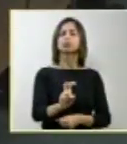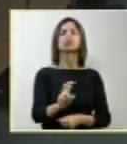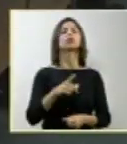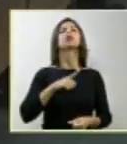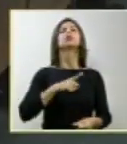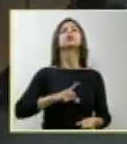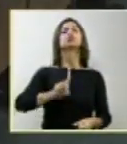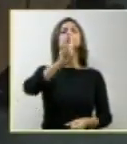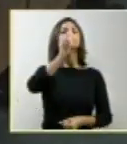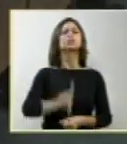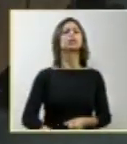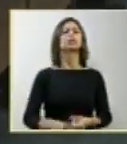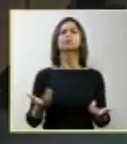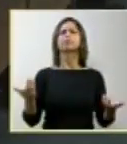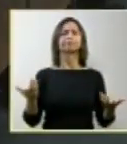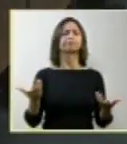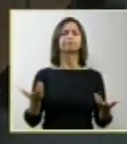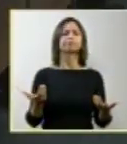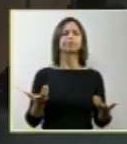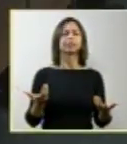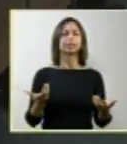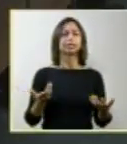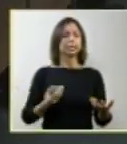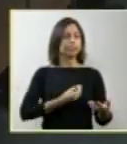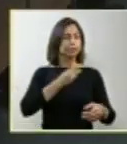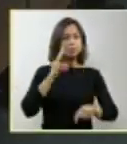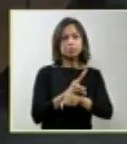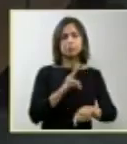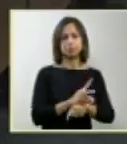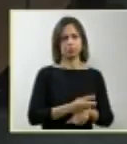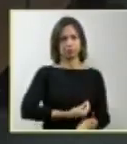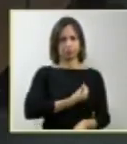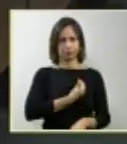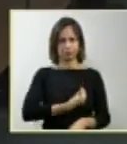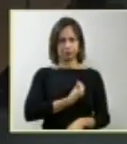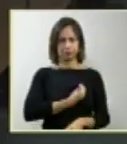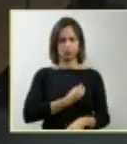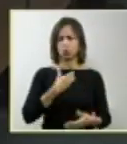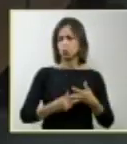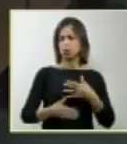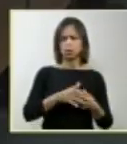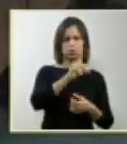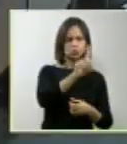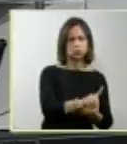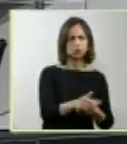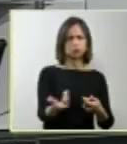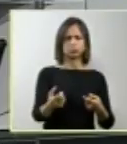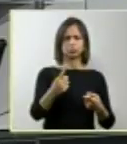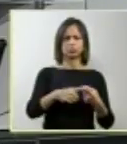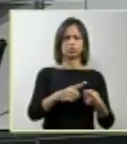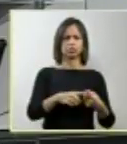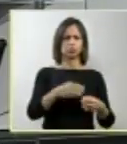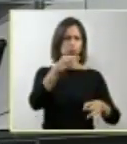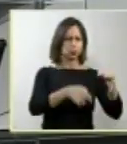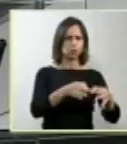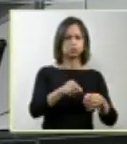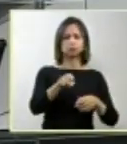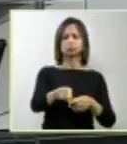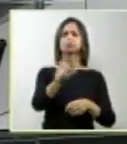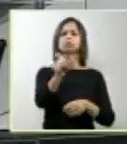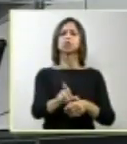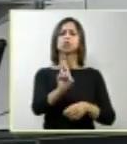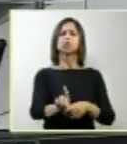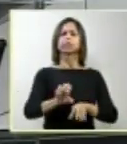É isso que nos move, acho que é todos nós que estamos aqui, de todos os direitos fundamentais, todos, ou da justiça, ou da educação, da saúde, se não